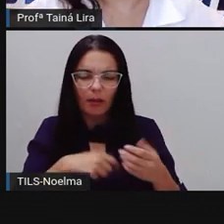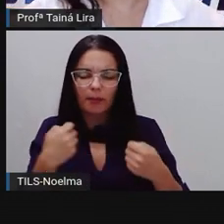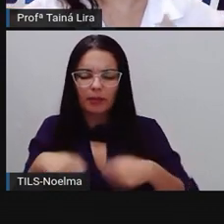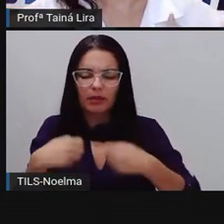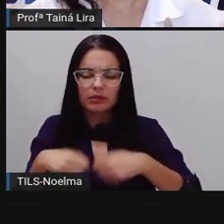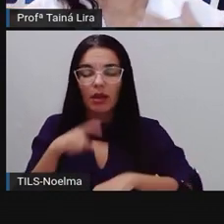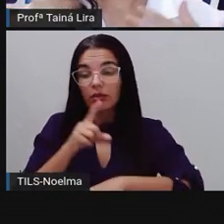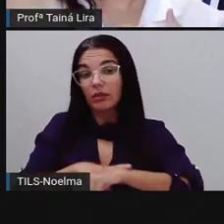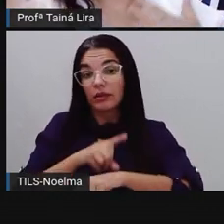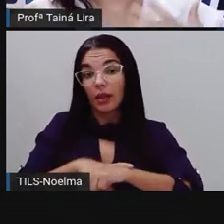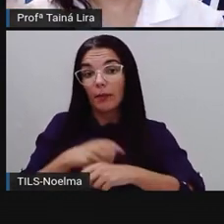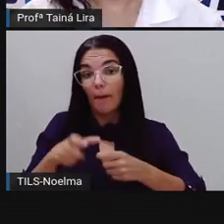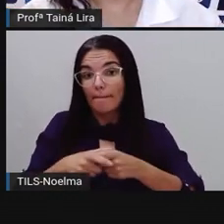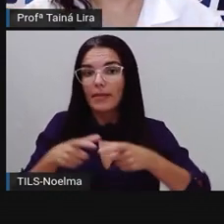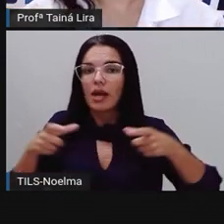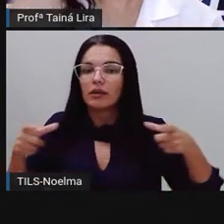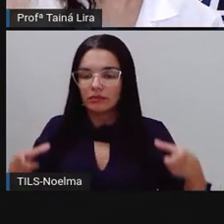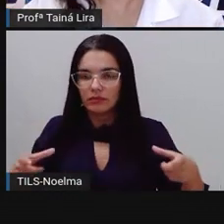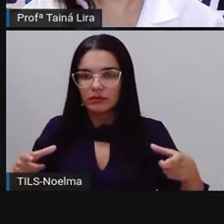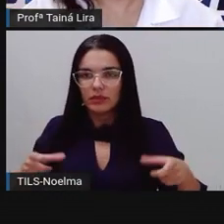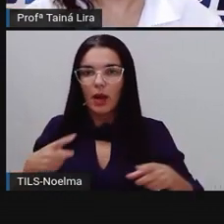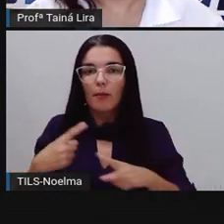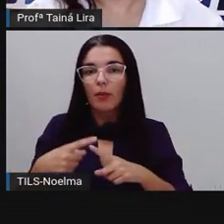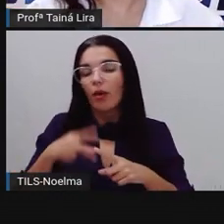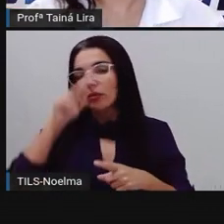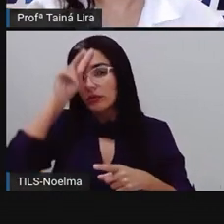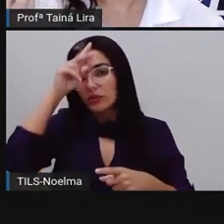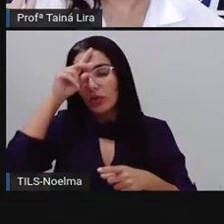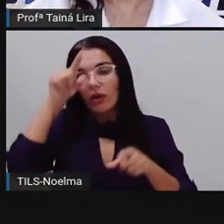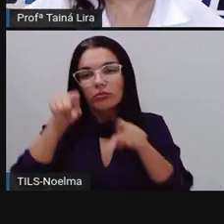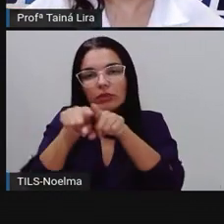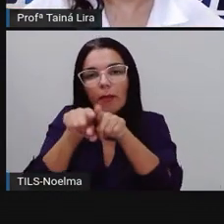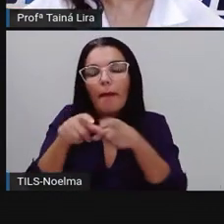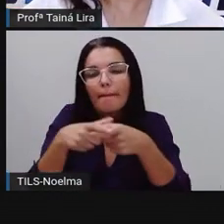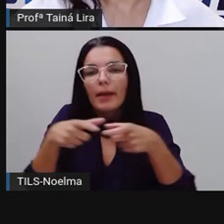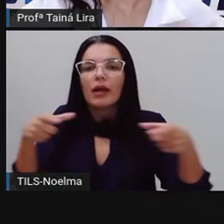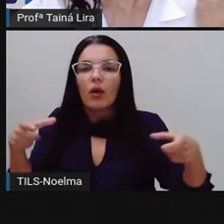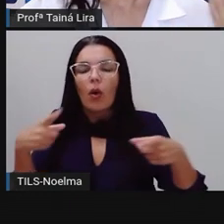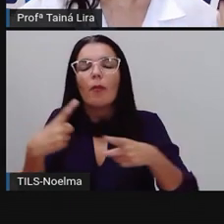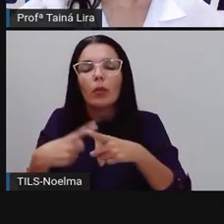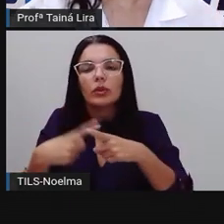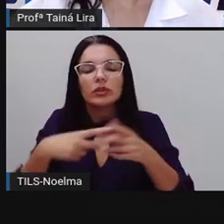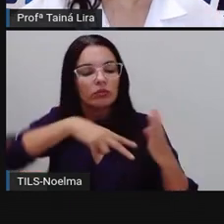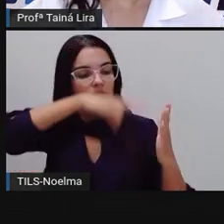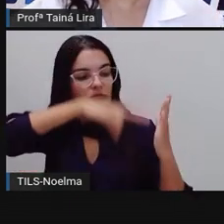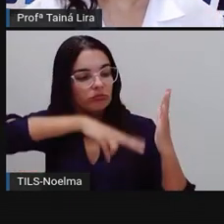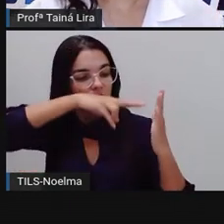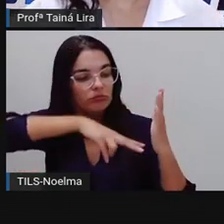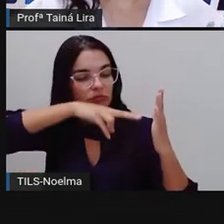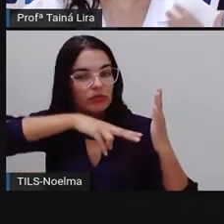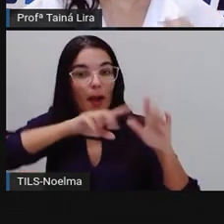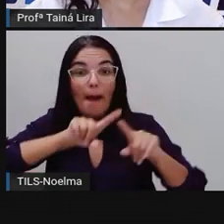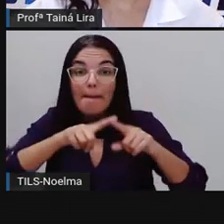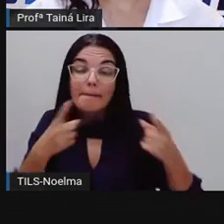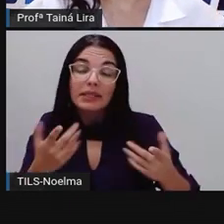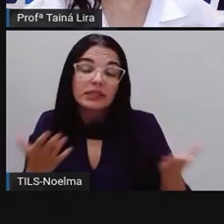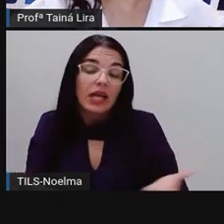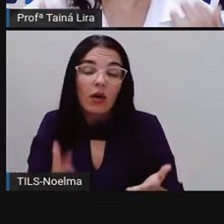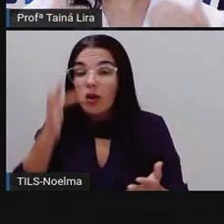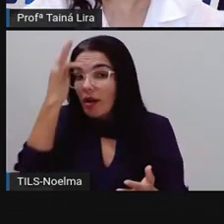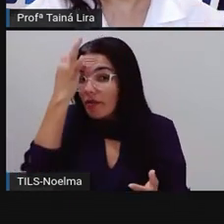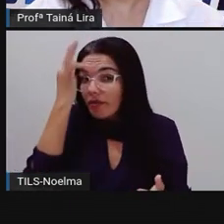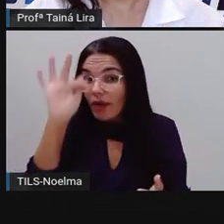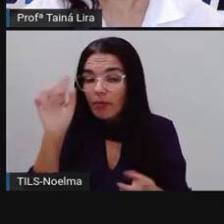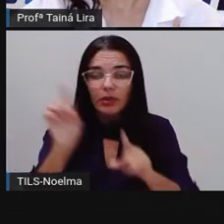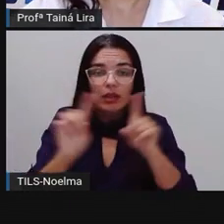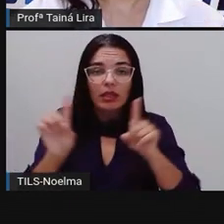tempo, né? Era um livro maior, uma história maior, por isso que é uma narrativa longa. Já a fábula não, é um texto, né,